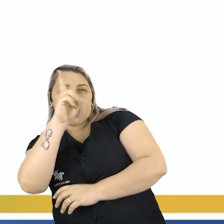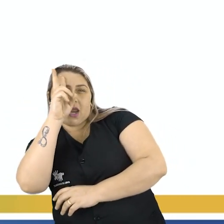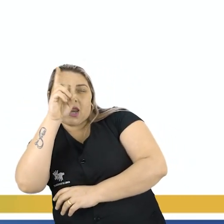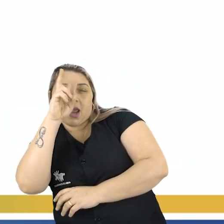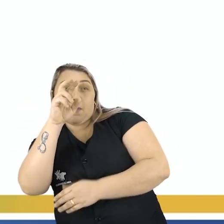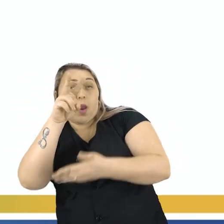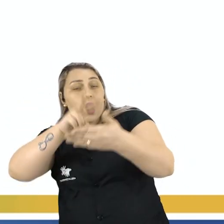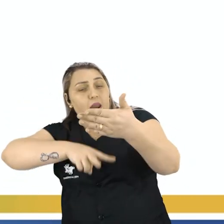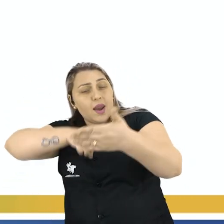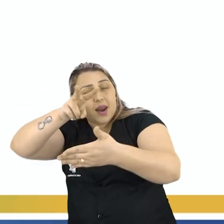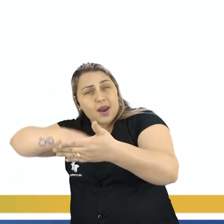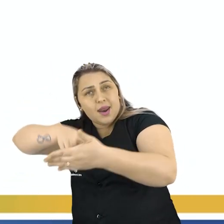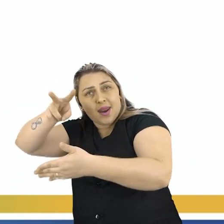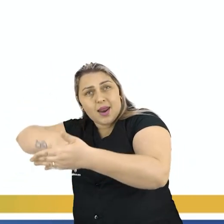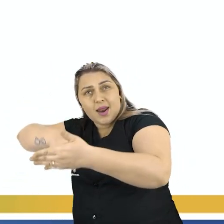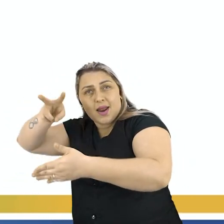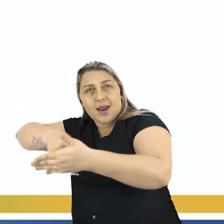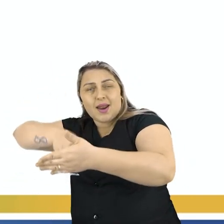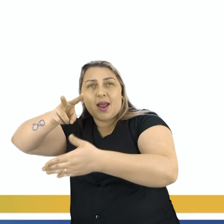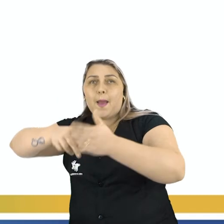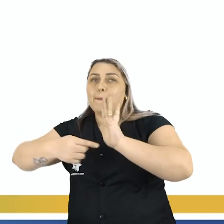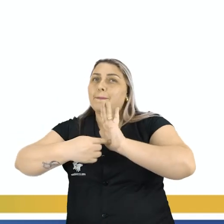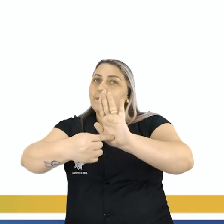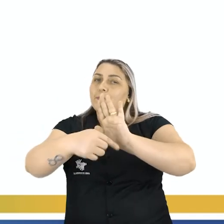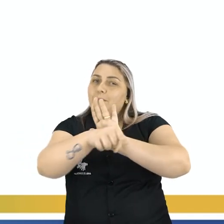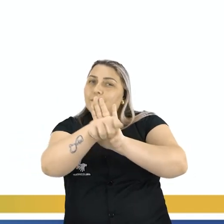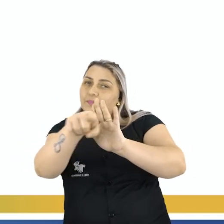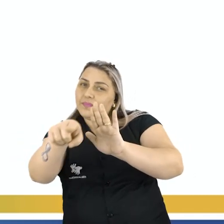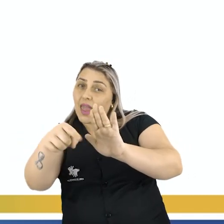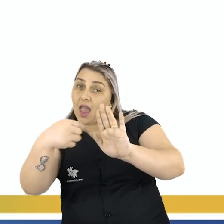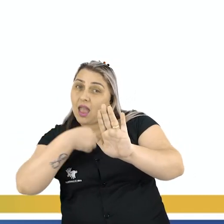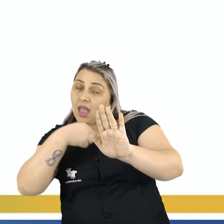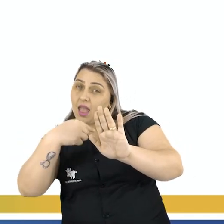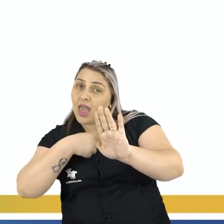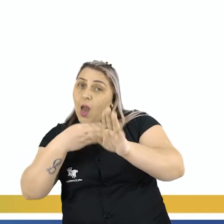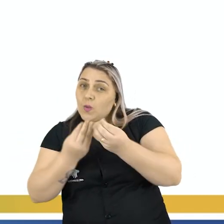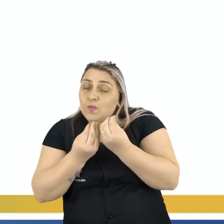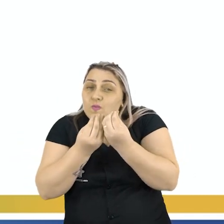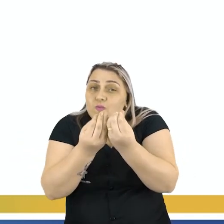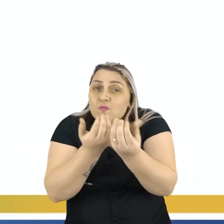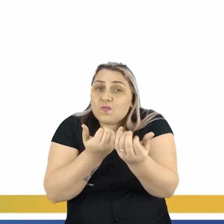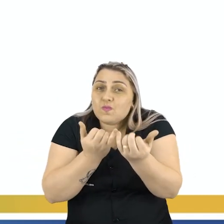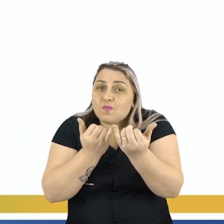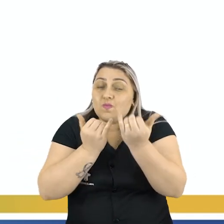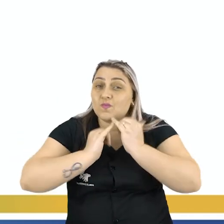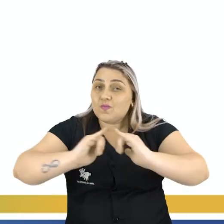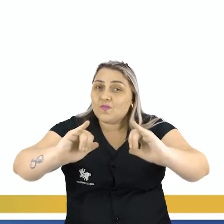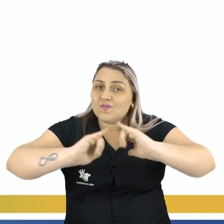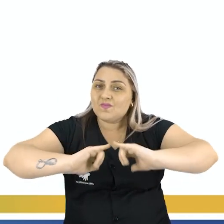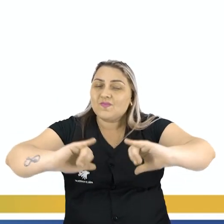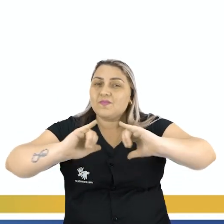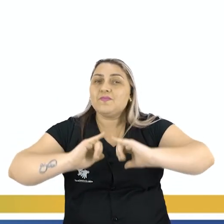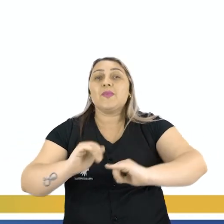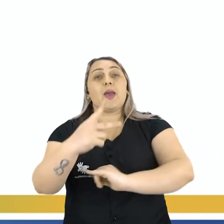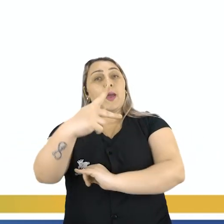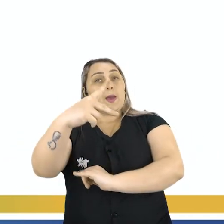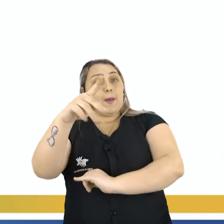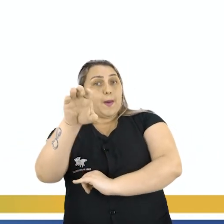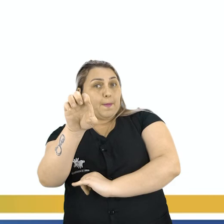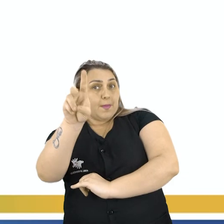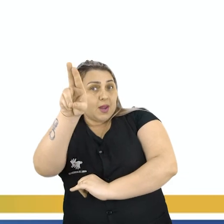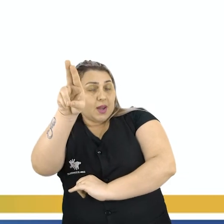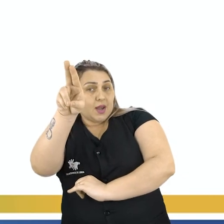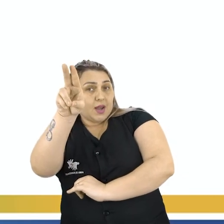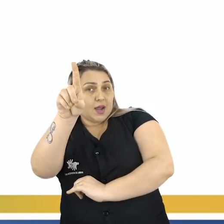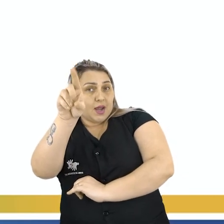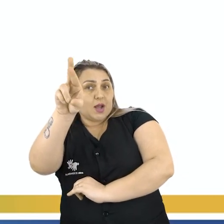quando eu li O probleminha Quando eu estava Mostrando para vocês Eu dei essa informação Que o Pedro Tinha comprado